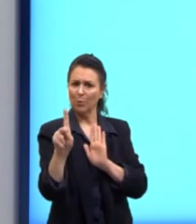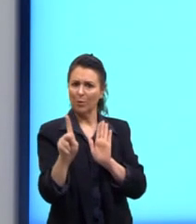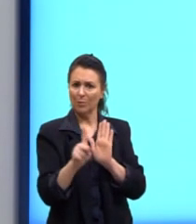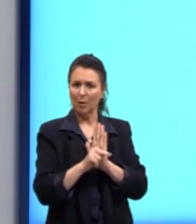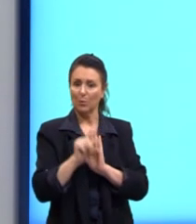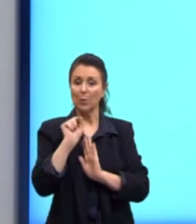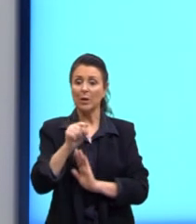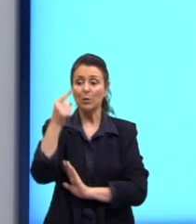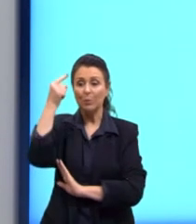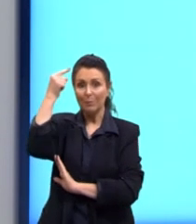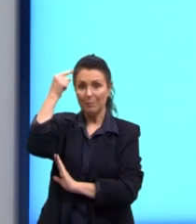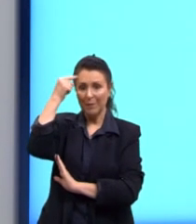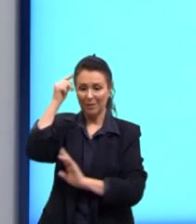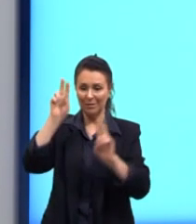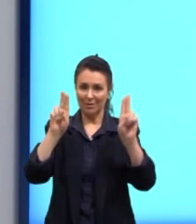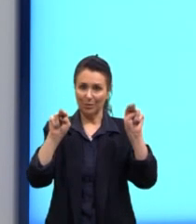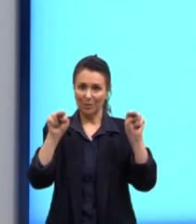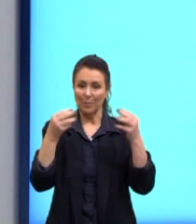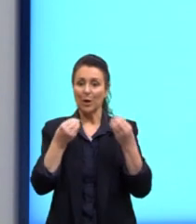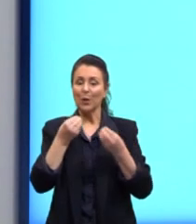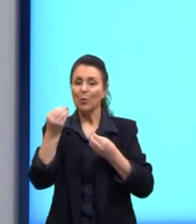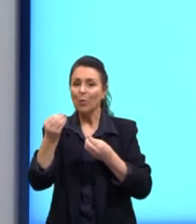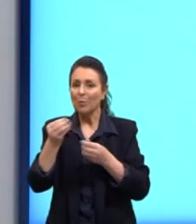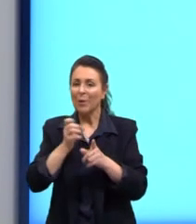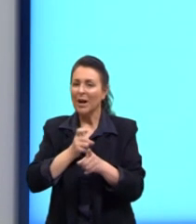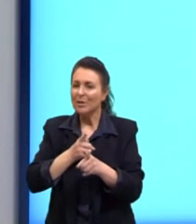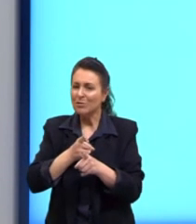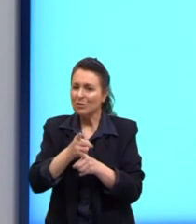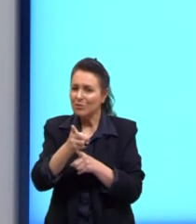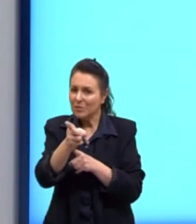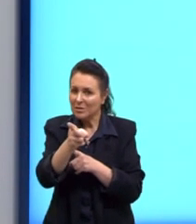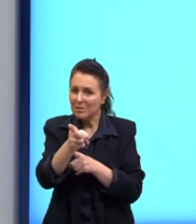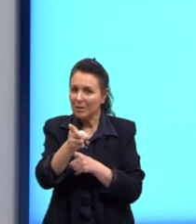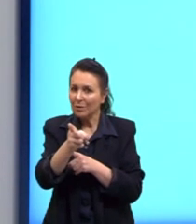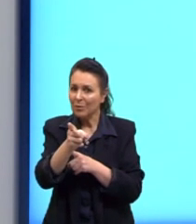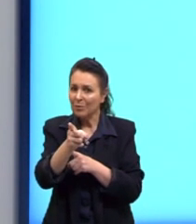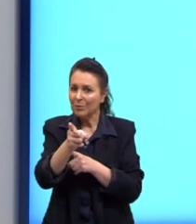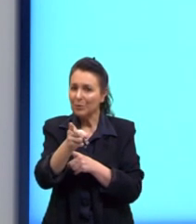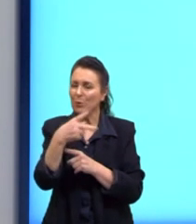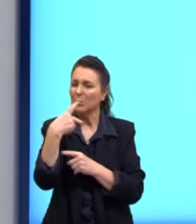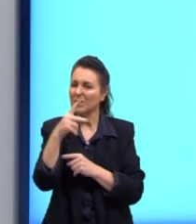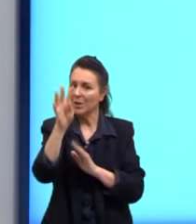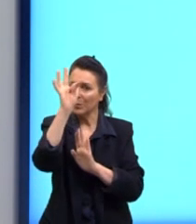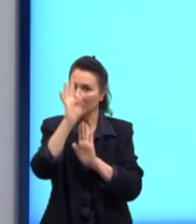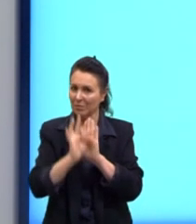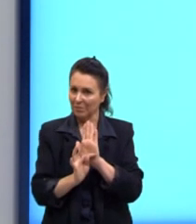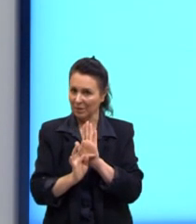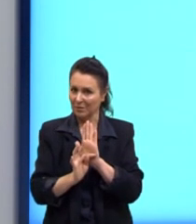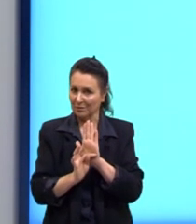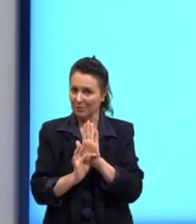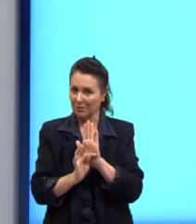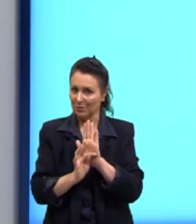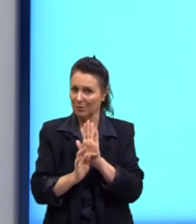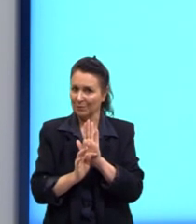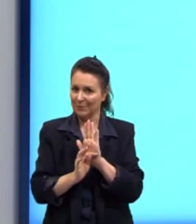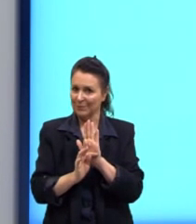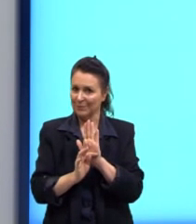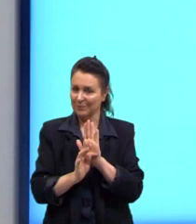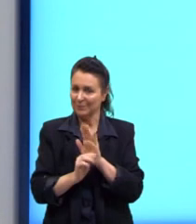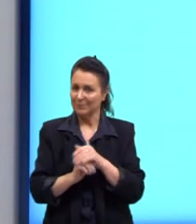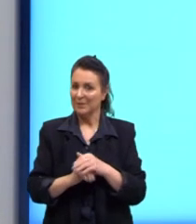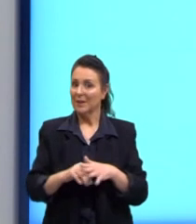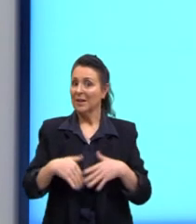em relação a essa temática e como tu vai direcionar o teu texto de acordo com ela. Então,